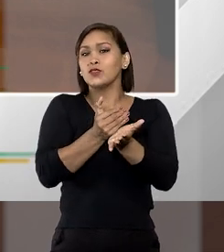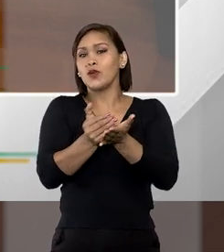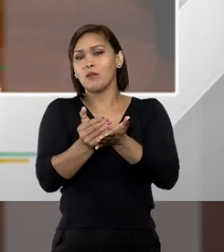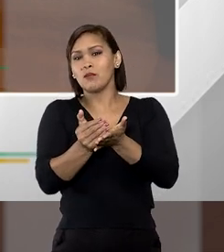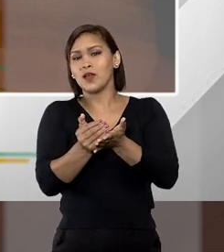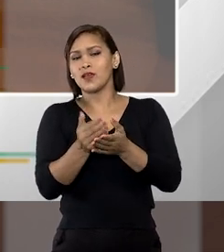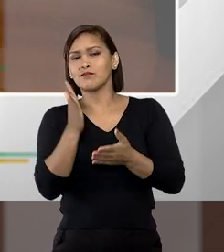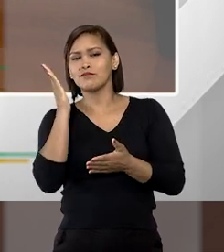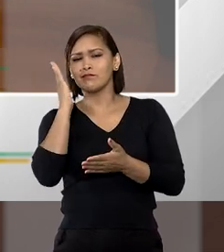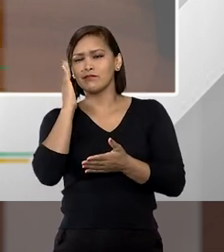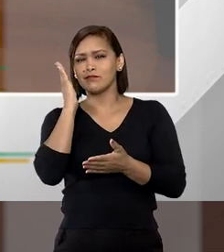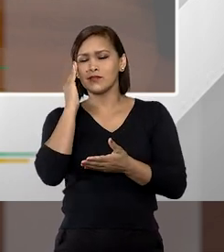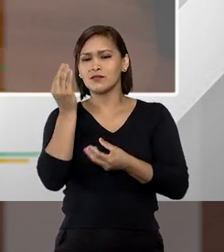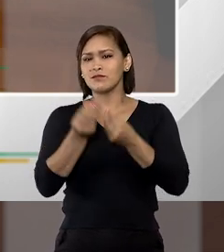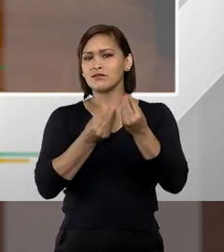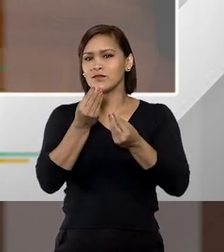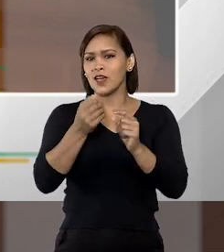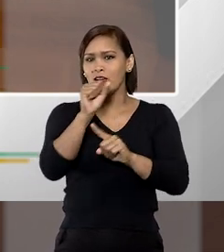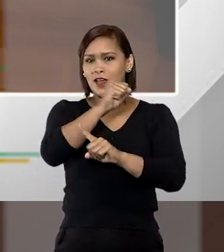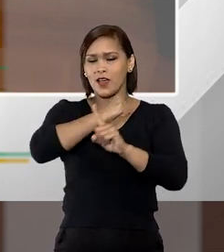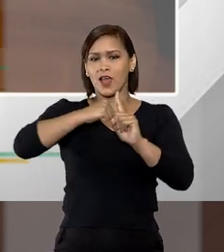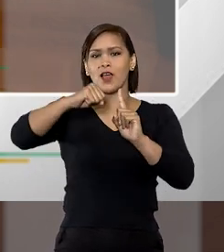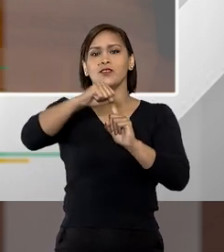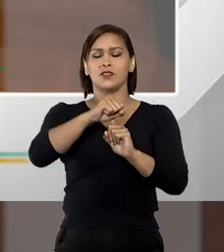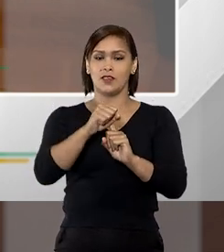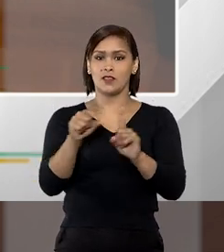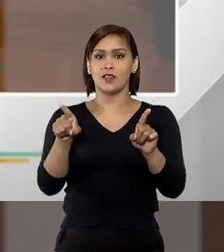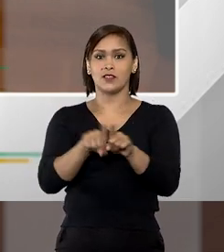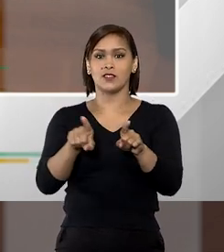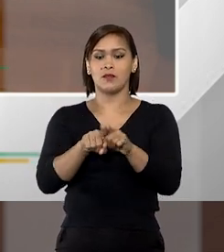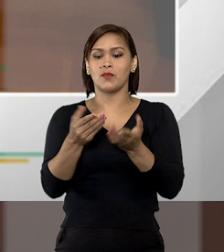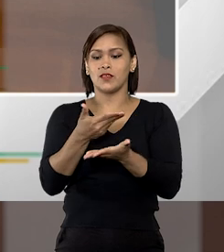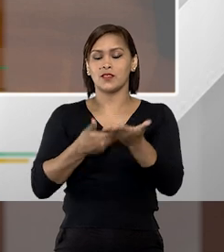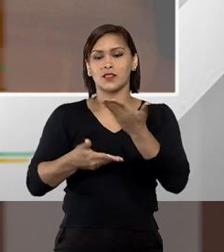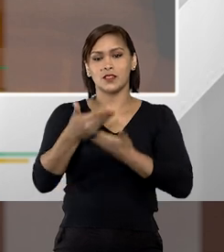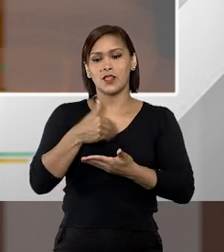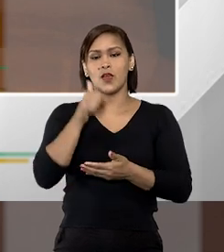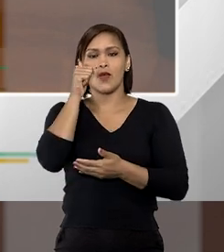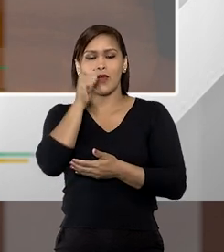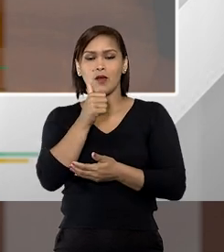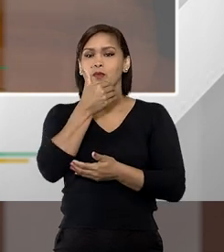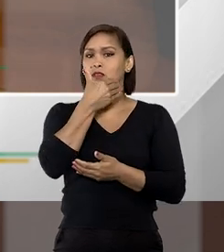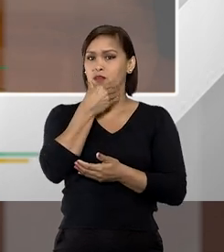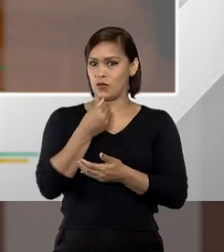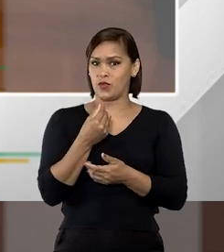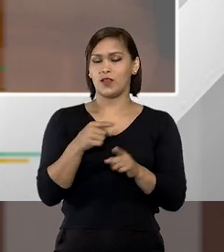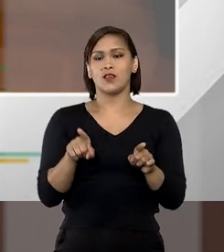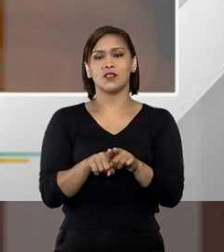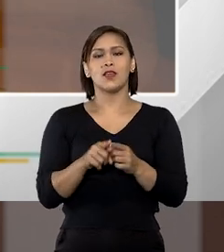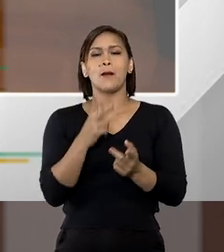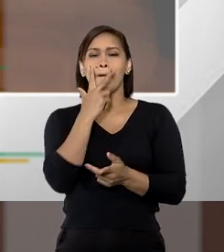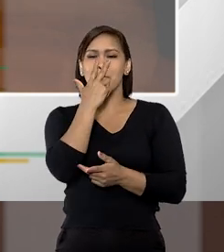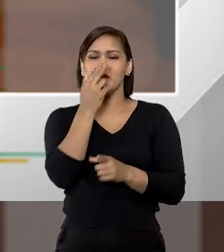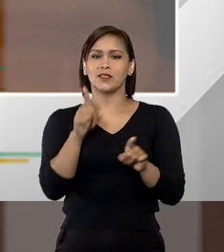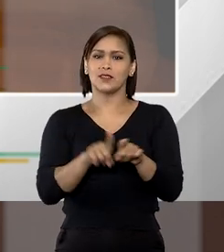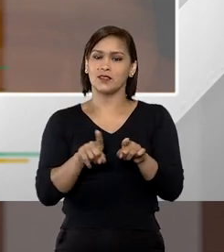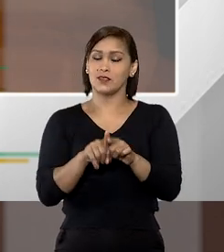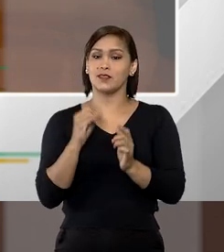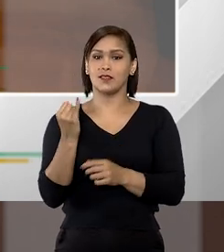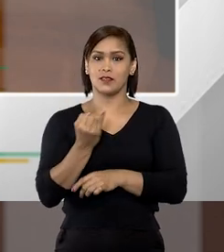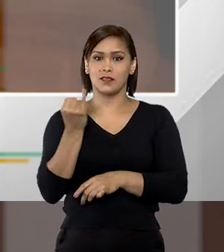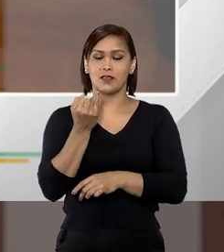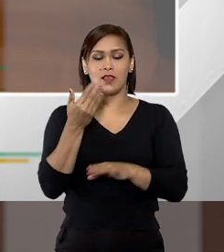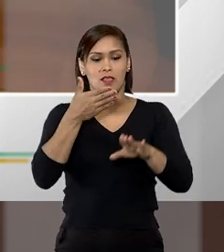a amadurecer na nossa sociedade inclusive essas relações entre homens e mulheres e me parece também muito